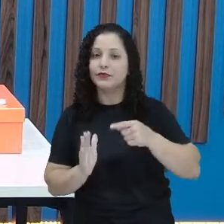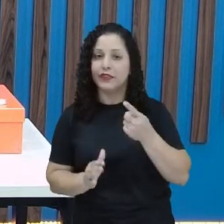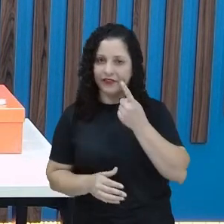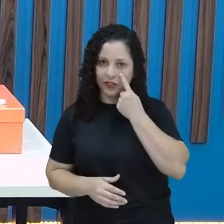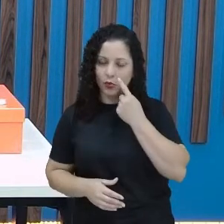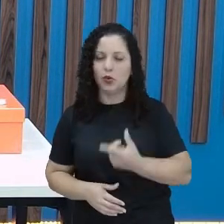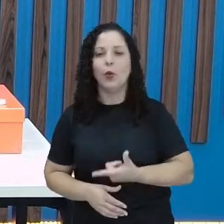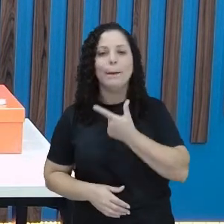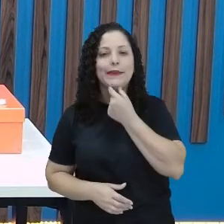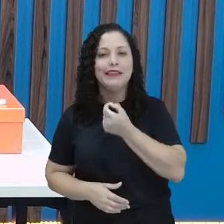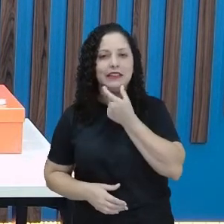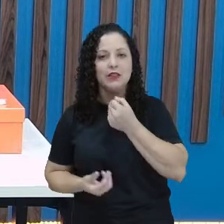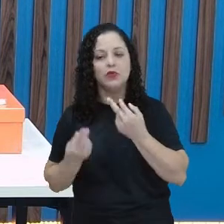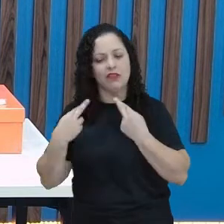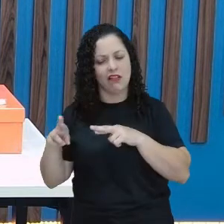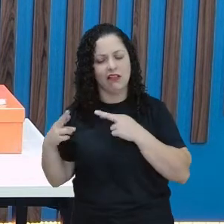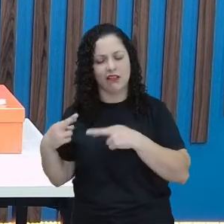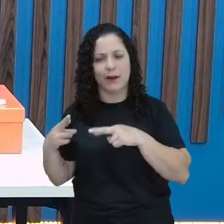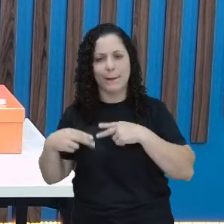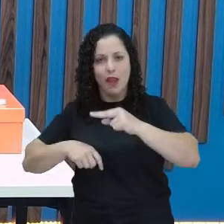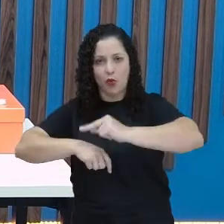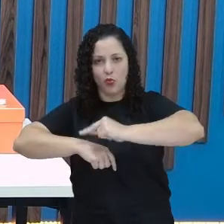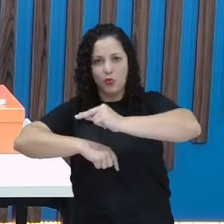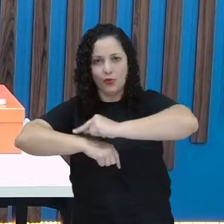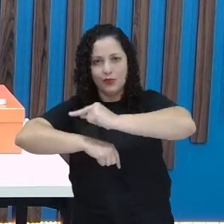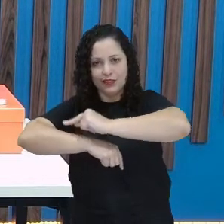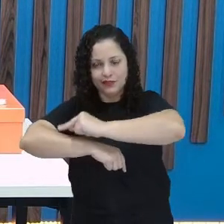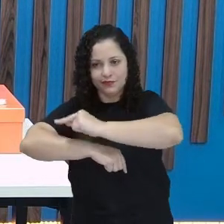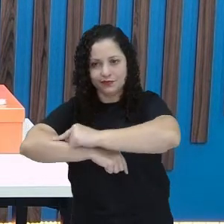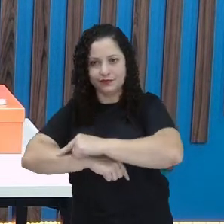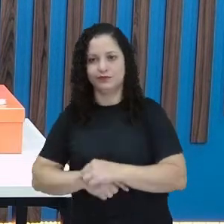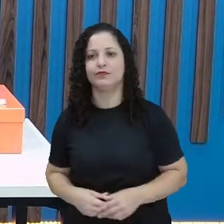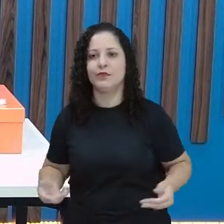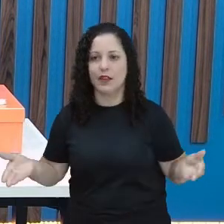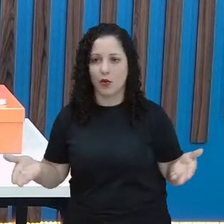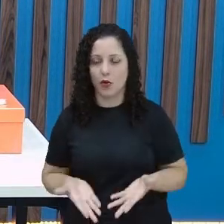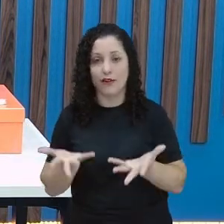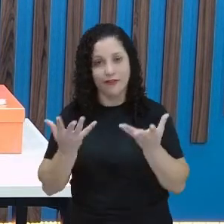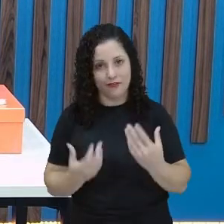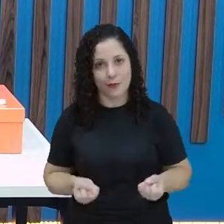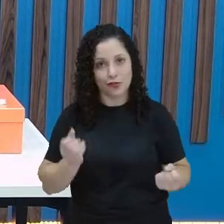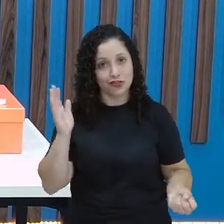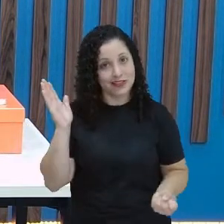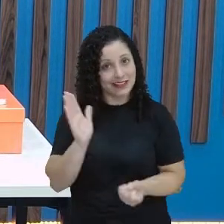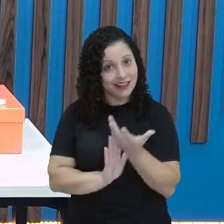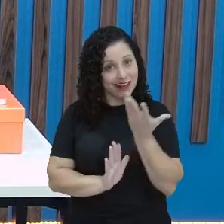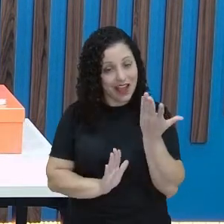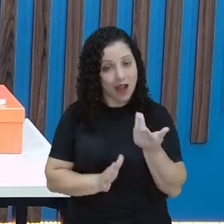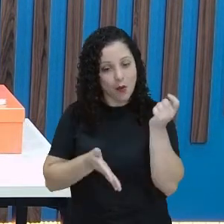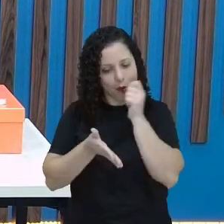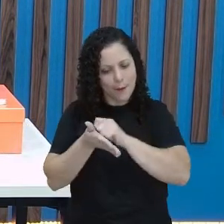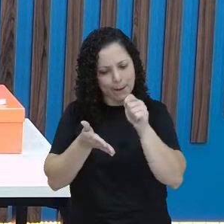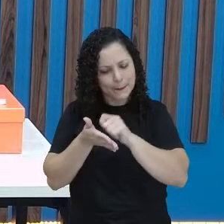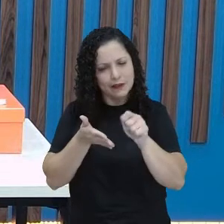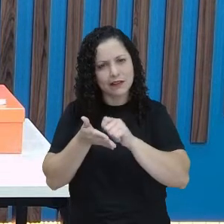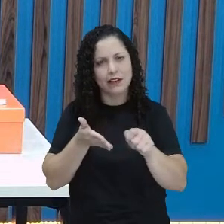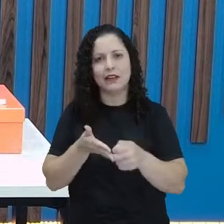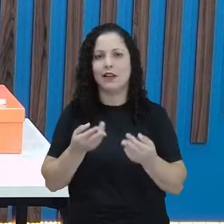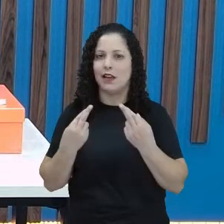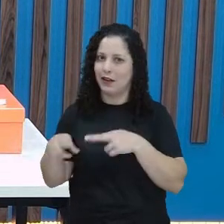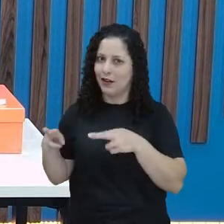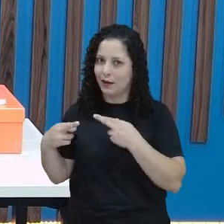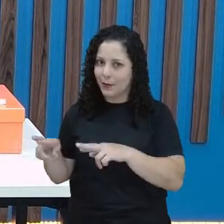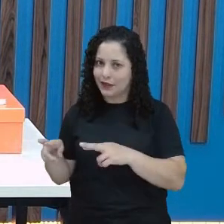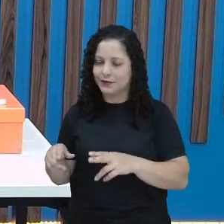fazendo uma queixa, não é? Que tal a gente produzir um bilhete para o Senhor Grilo fazendo essa queixa?